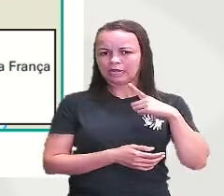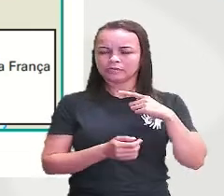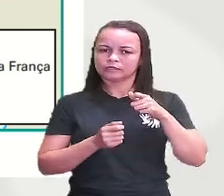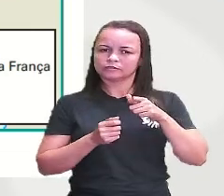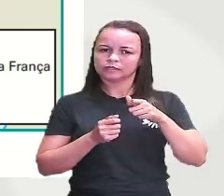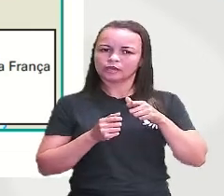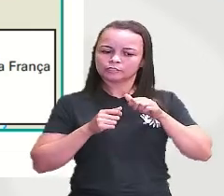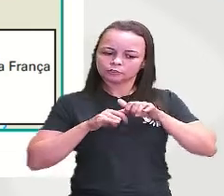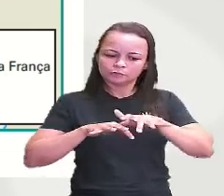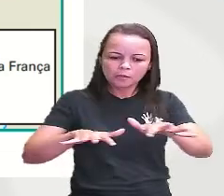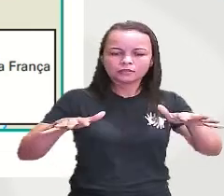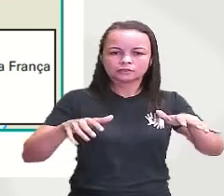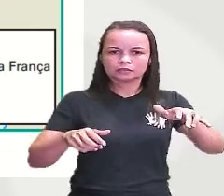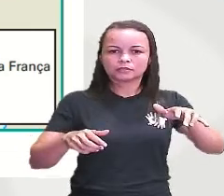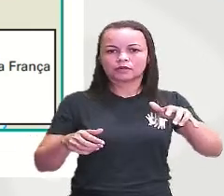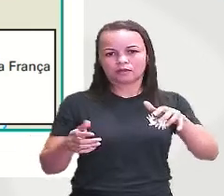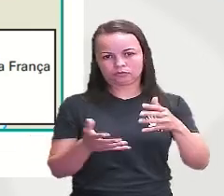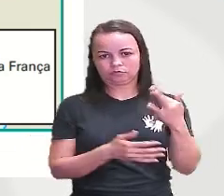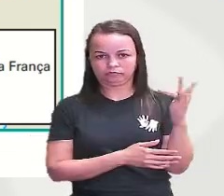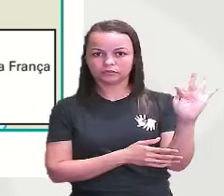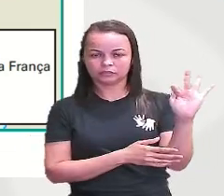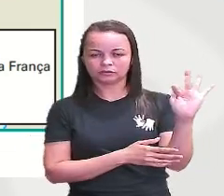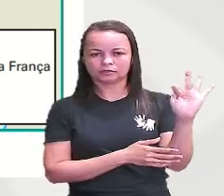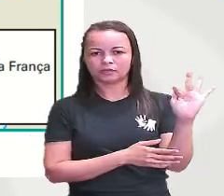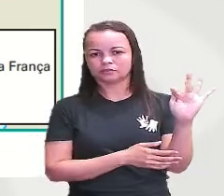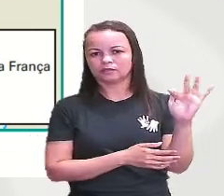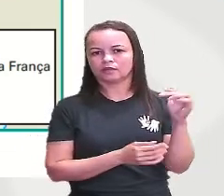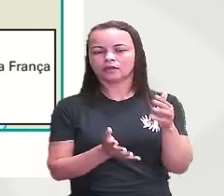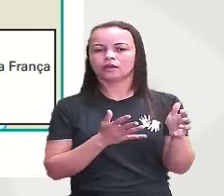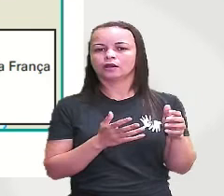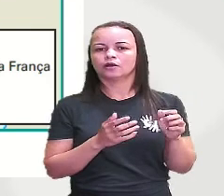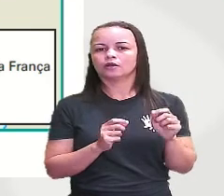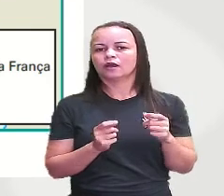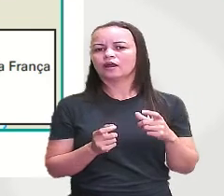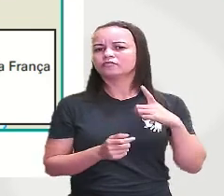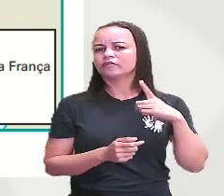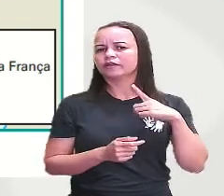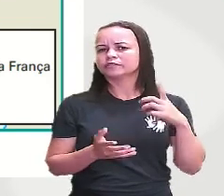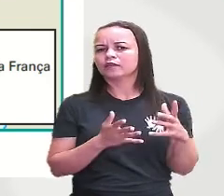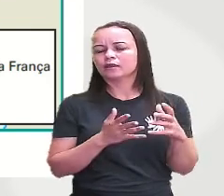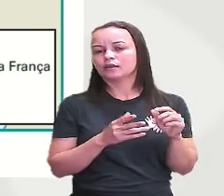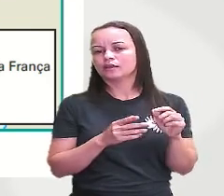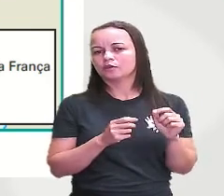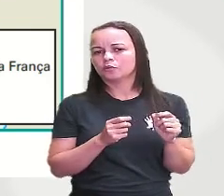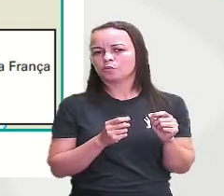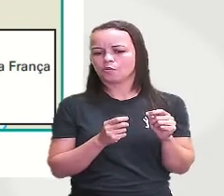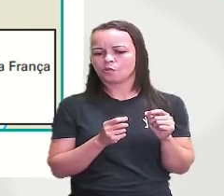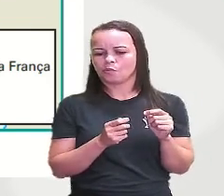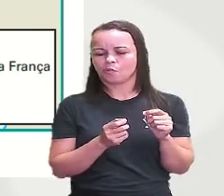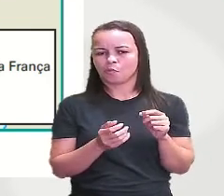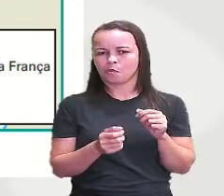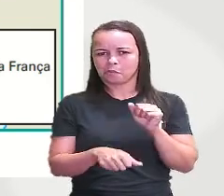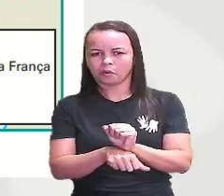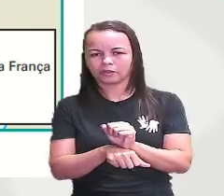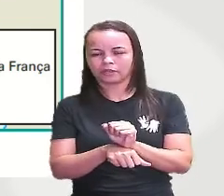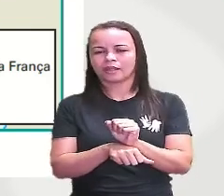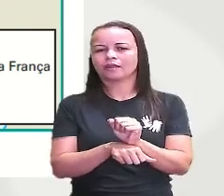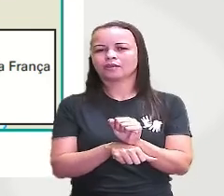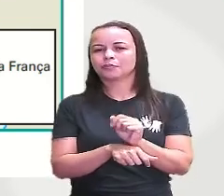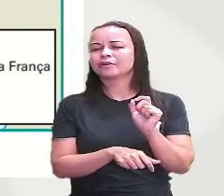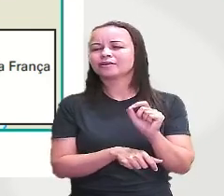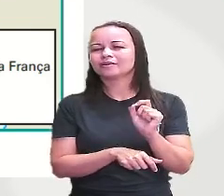expansão portuguesa dessa expansão francesa um bloqueio e esse bloqueio deixa Napoleão